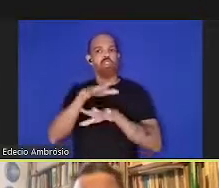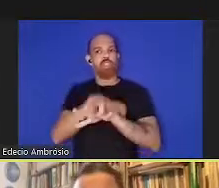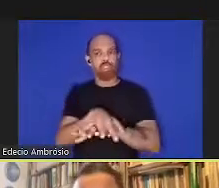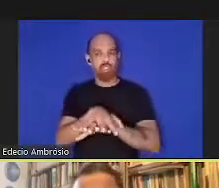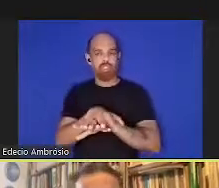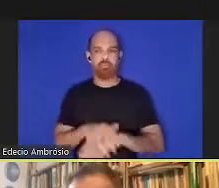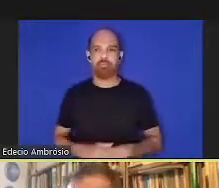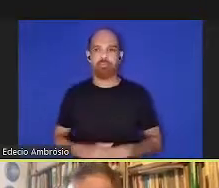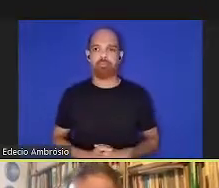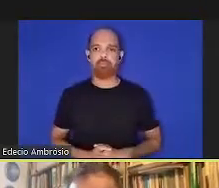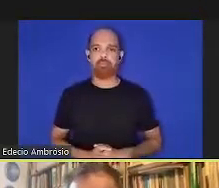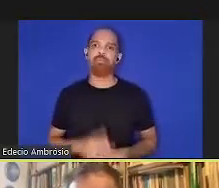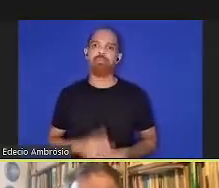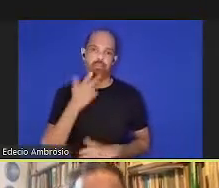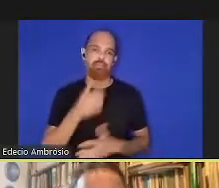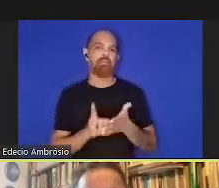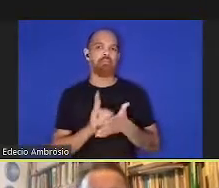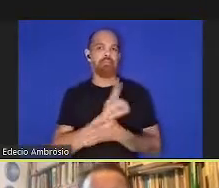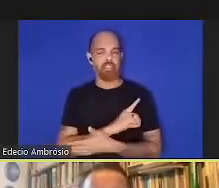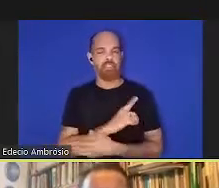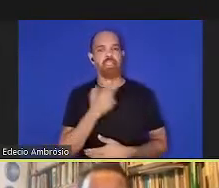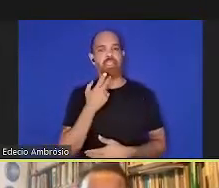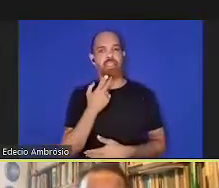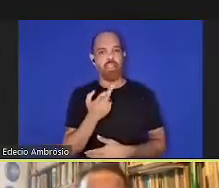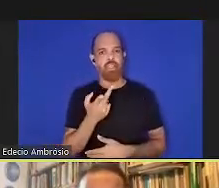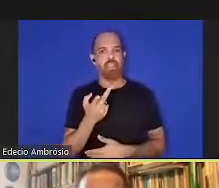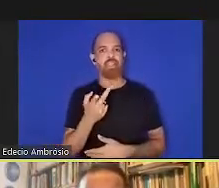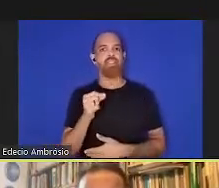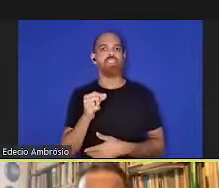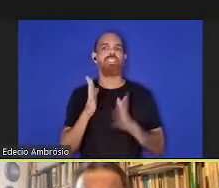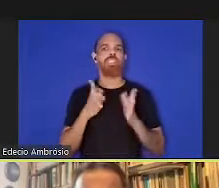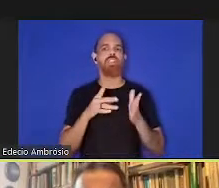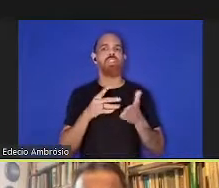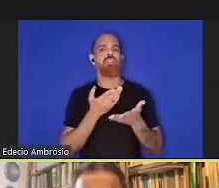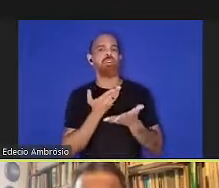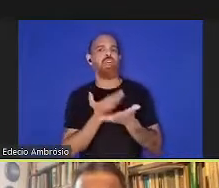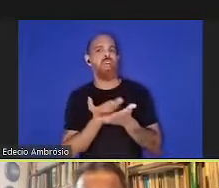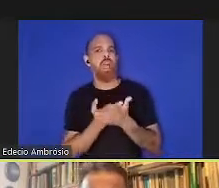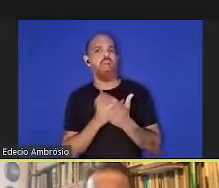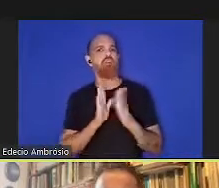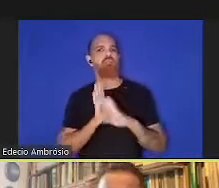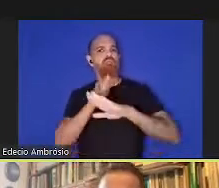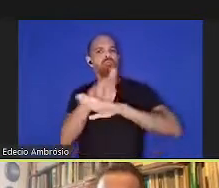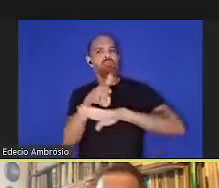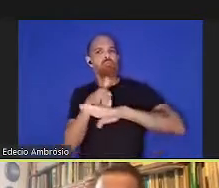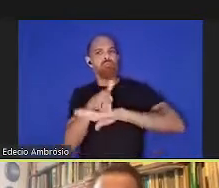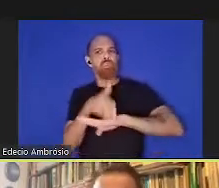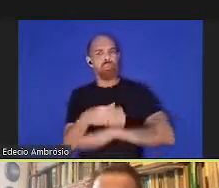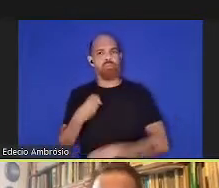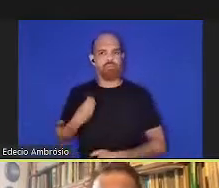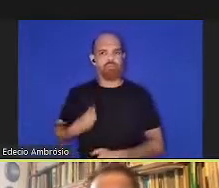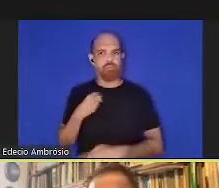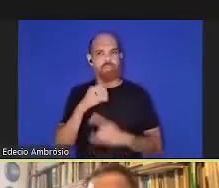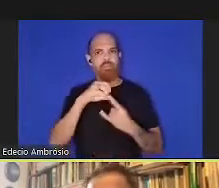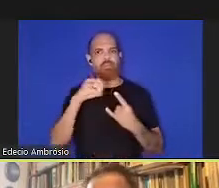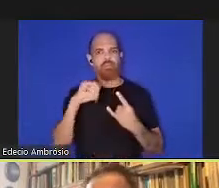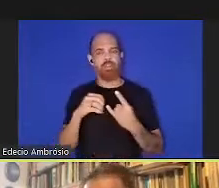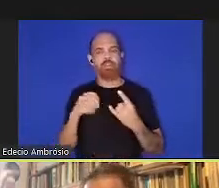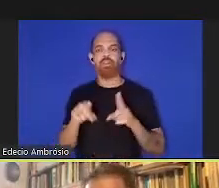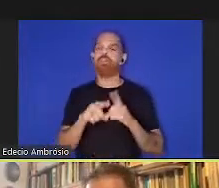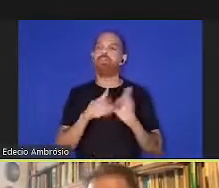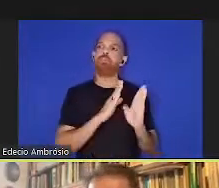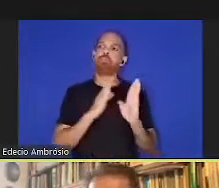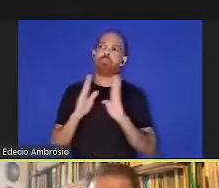eu já falei, como eu disse para vocês, já fiz várias aulas presenciais na Fiocruz e no final dos anos,